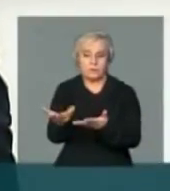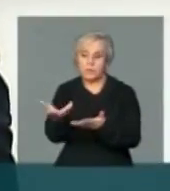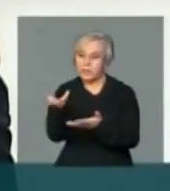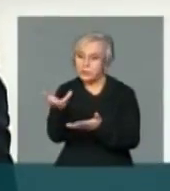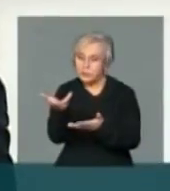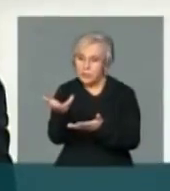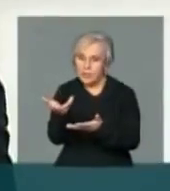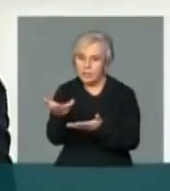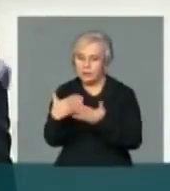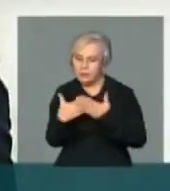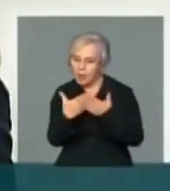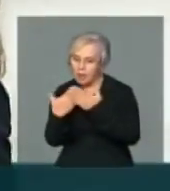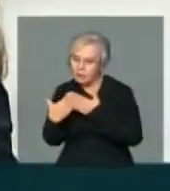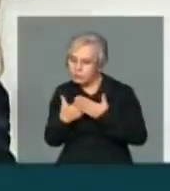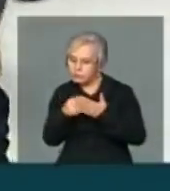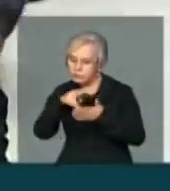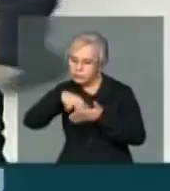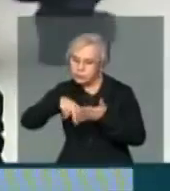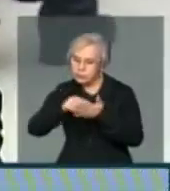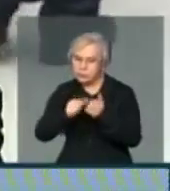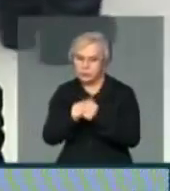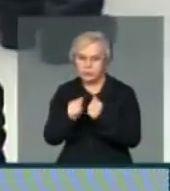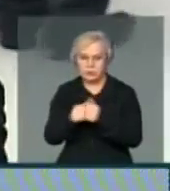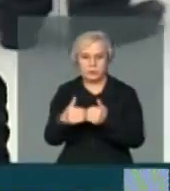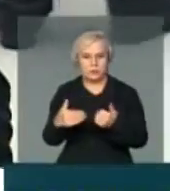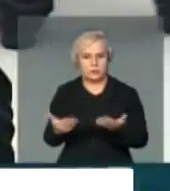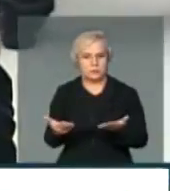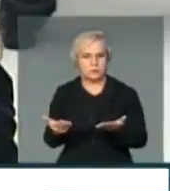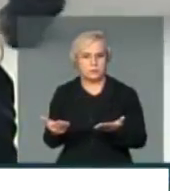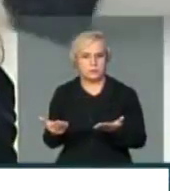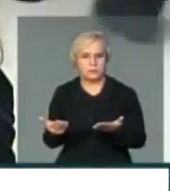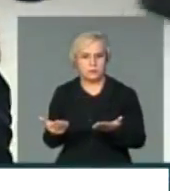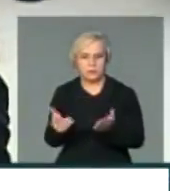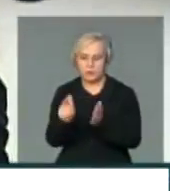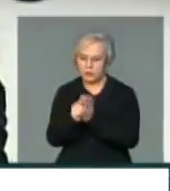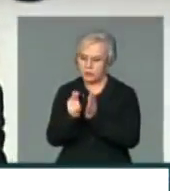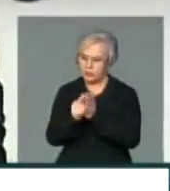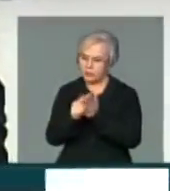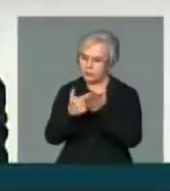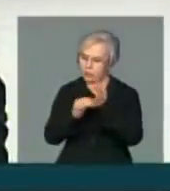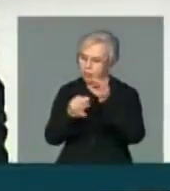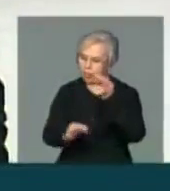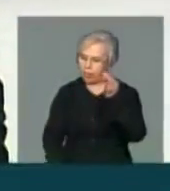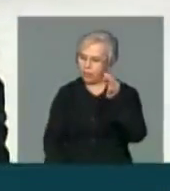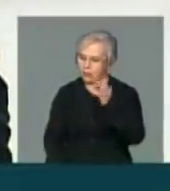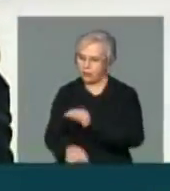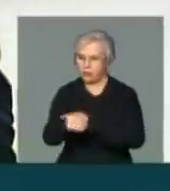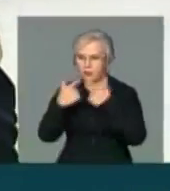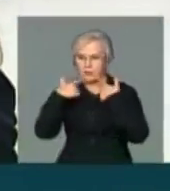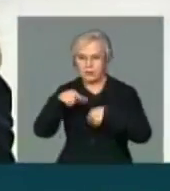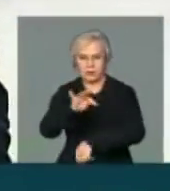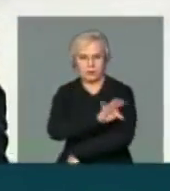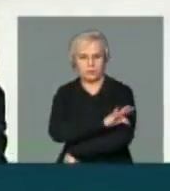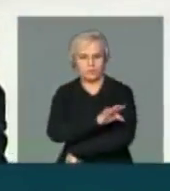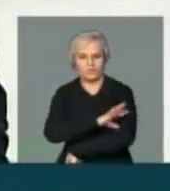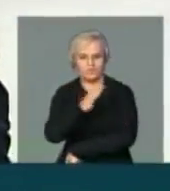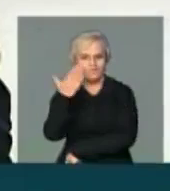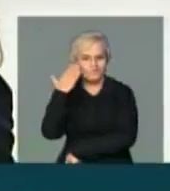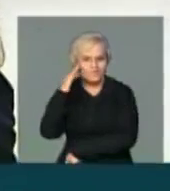ter para examinar o documento de 700 laudas, um documento em linguagem técnica de difícil